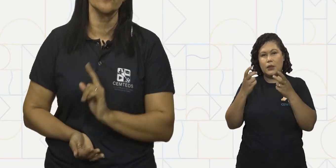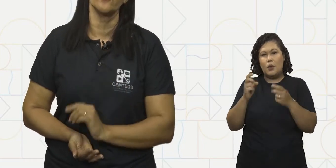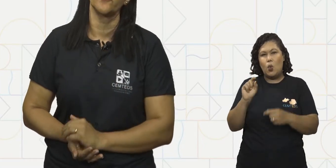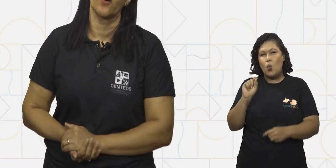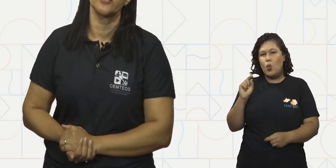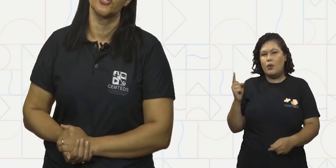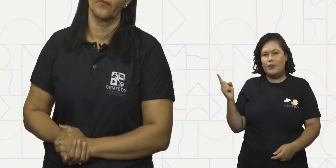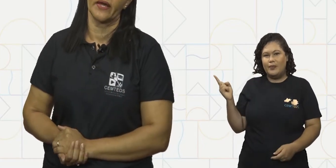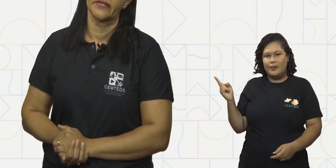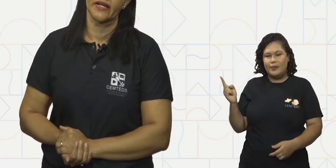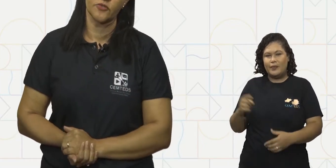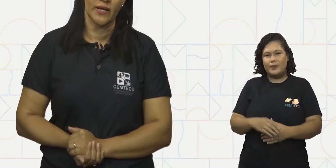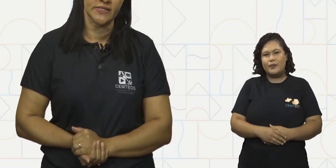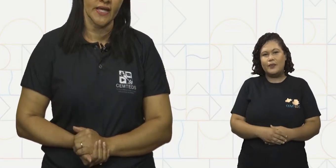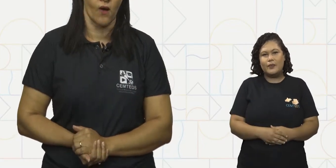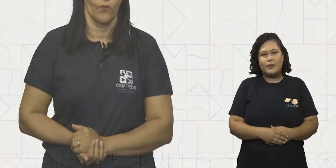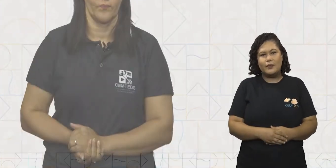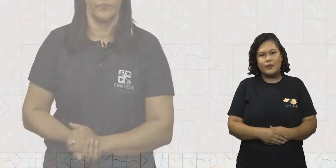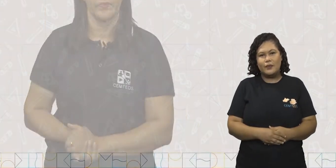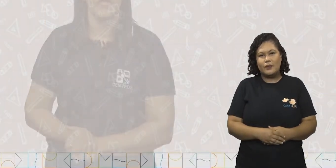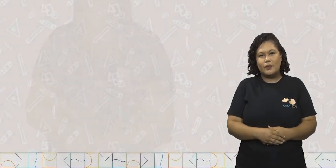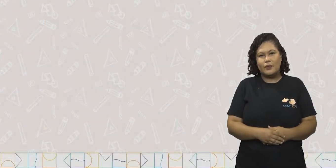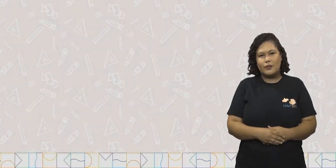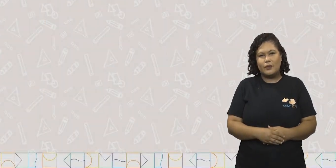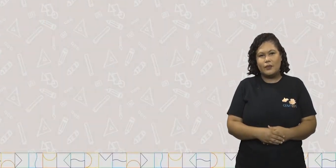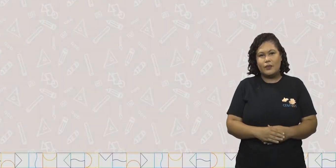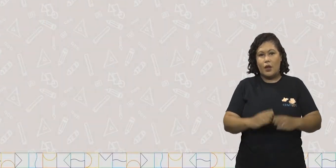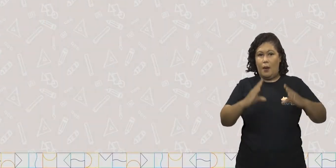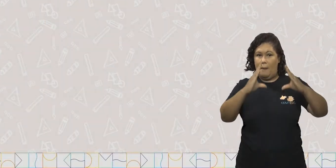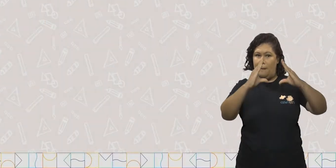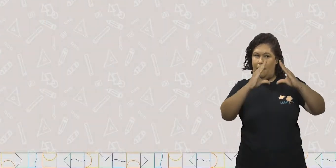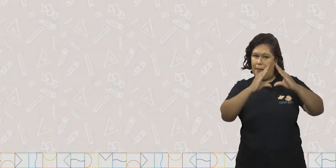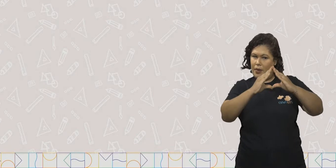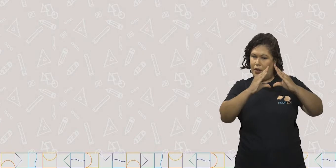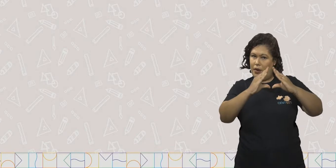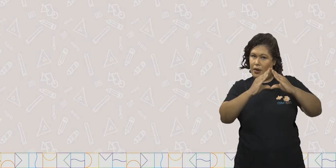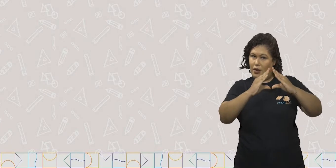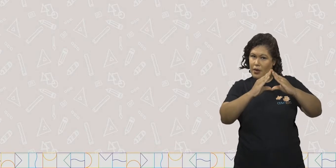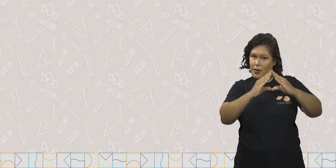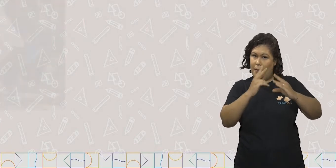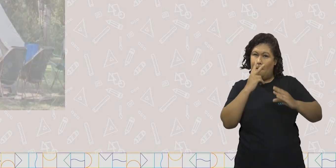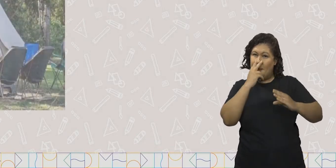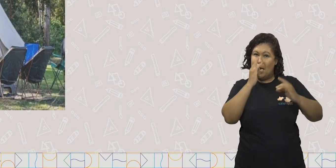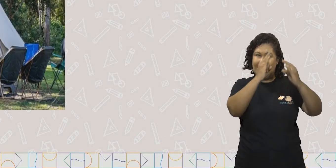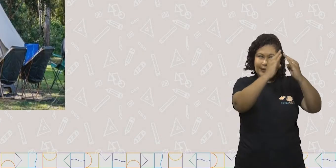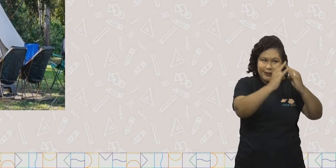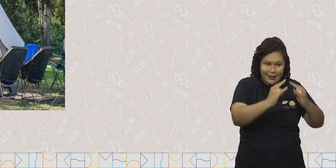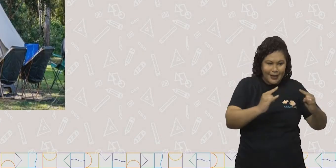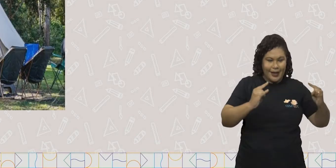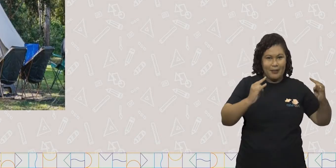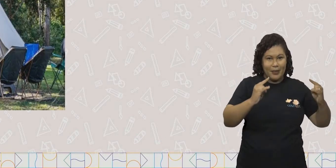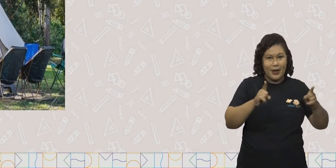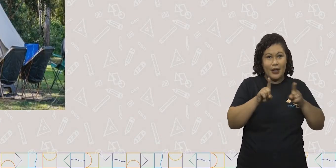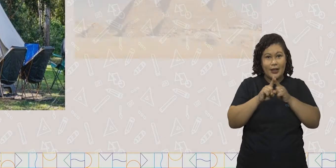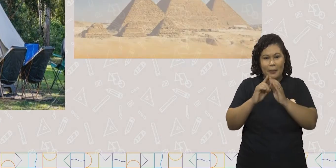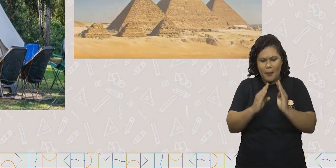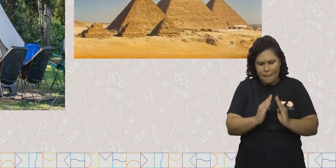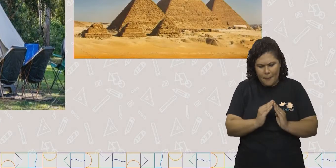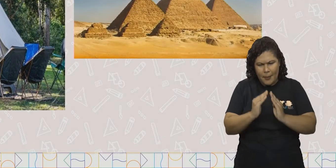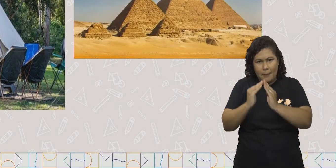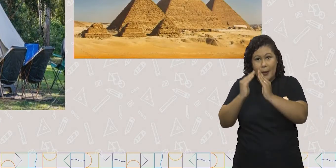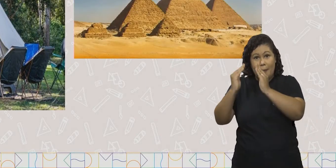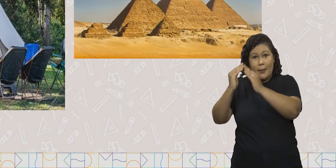nossa última forma geométrica espacial. A pirâmide, que se parece com uma cabana, e as